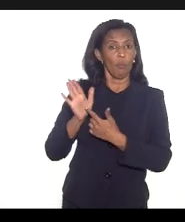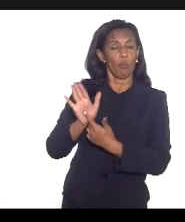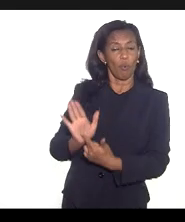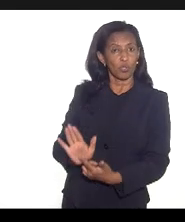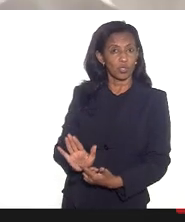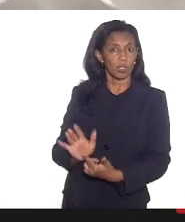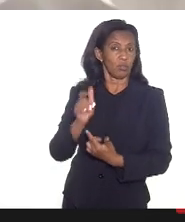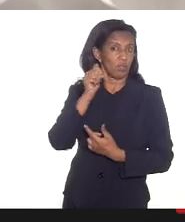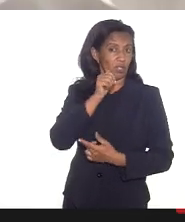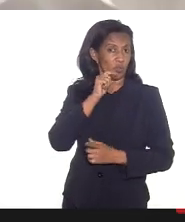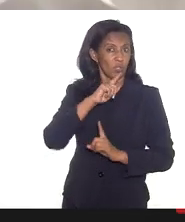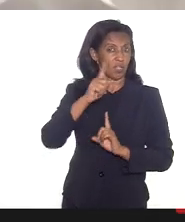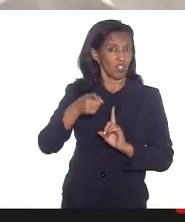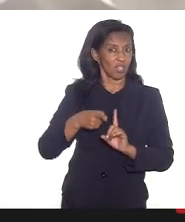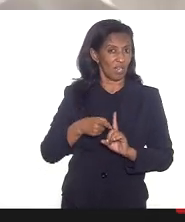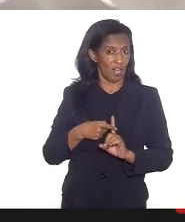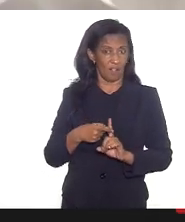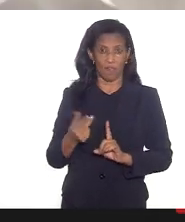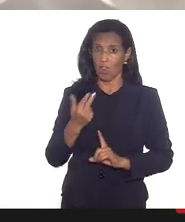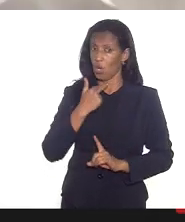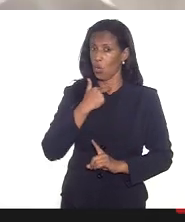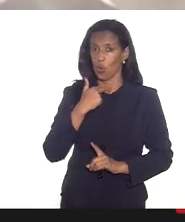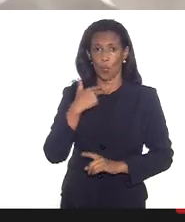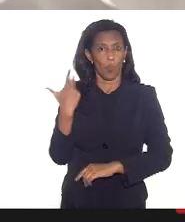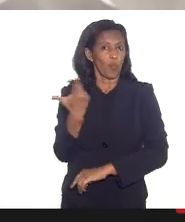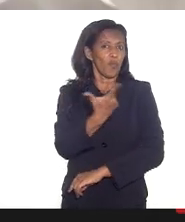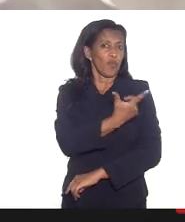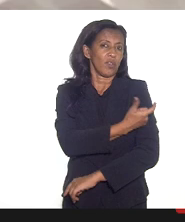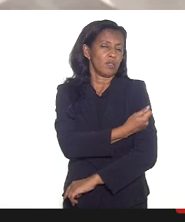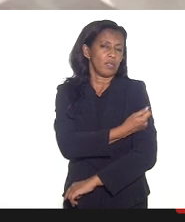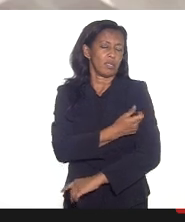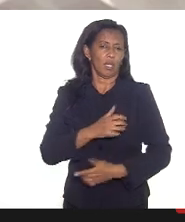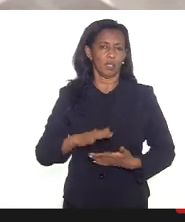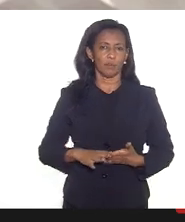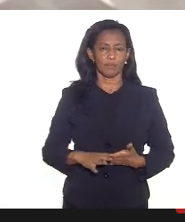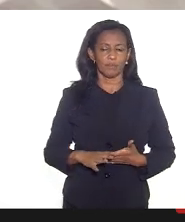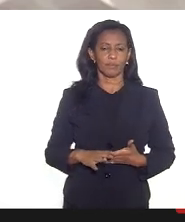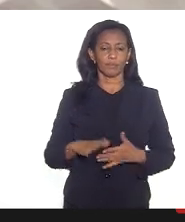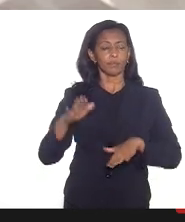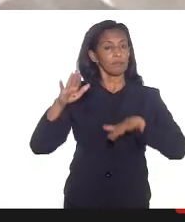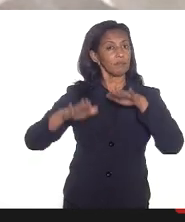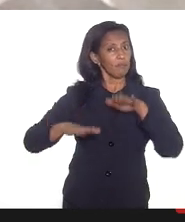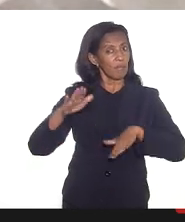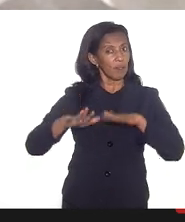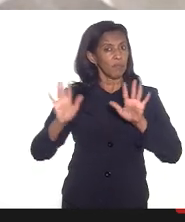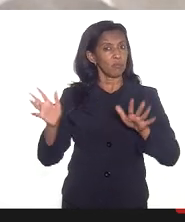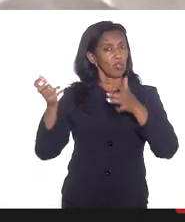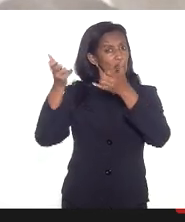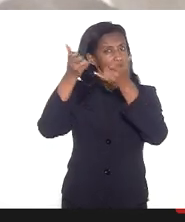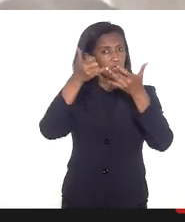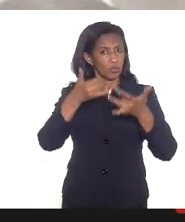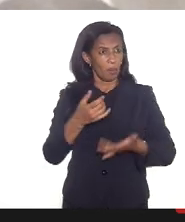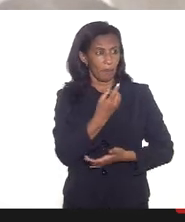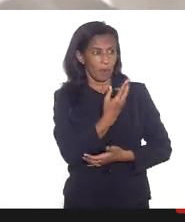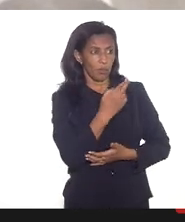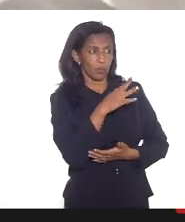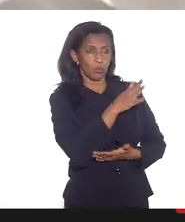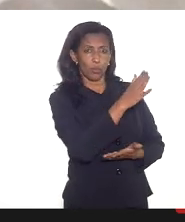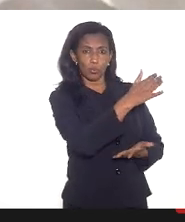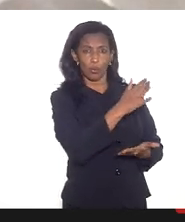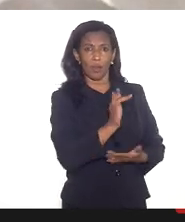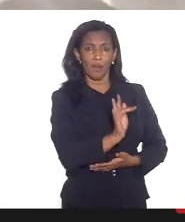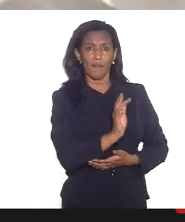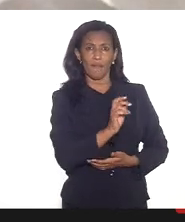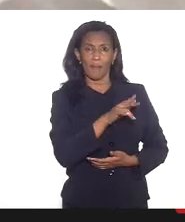que as mulheres grávidas não deveriam ser vacinadas embora como já foi dito aqui pela doutora Melania a